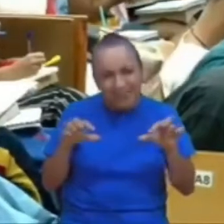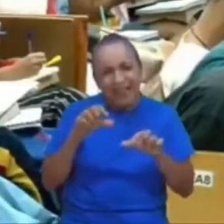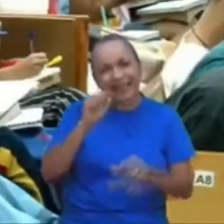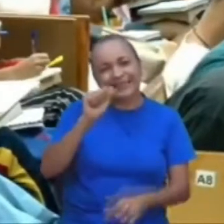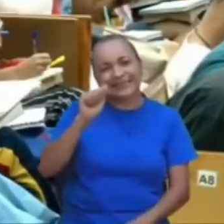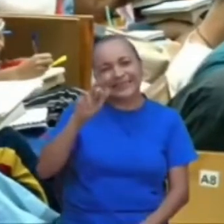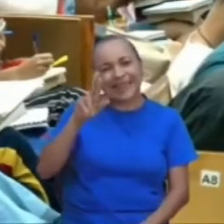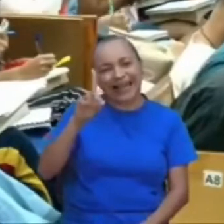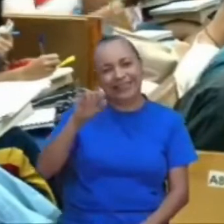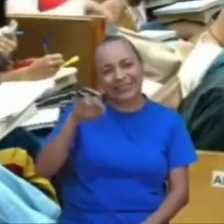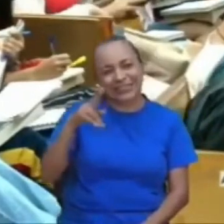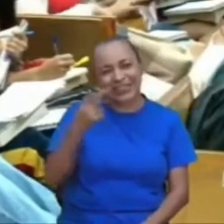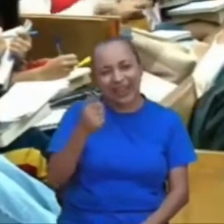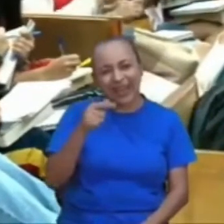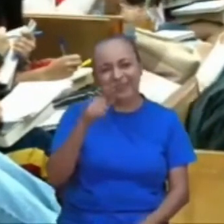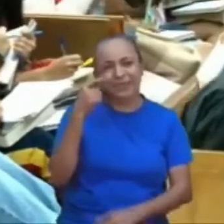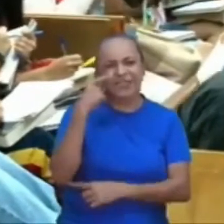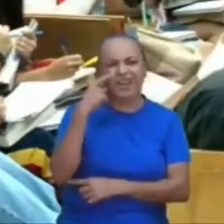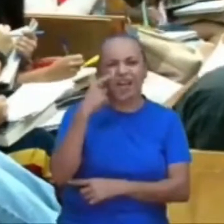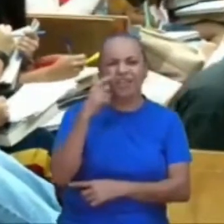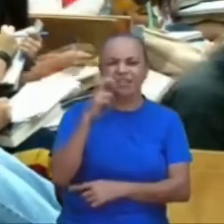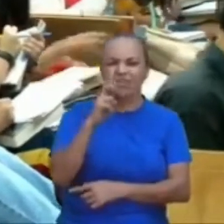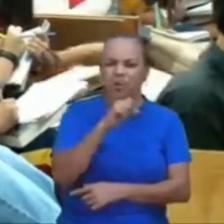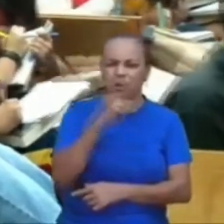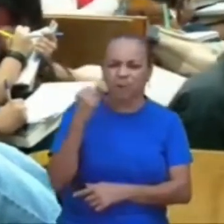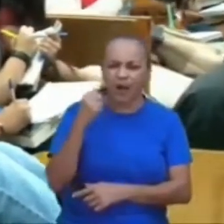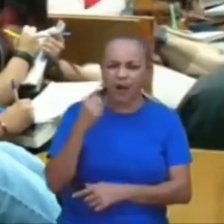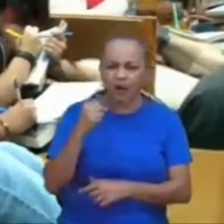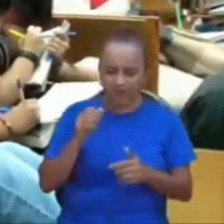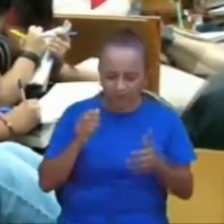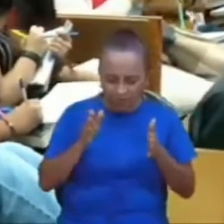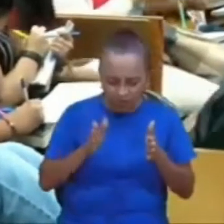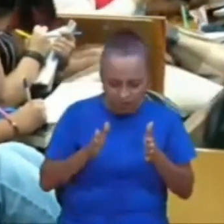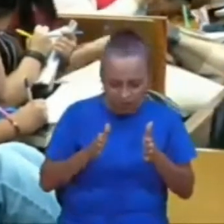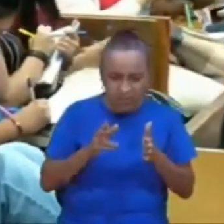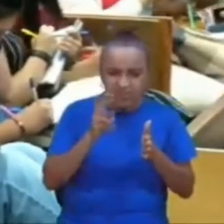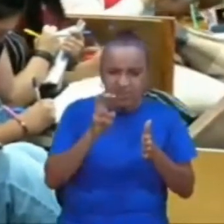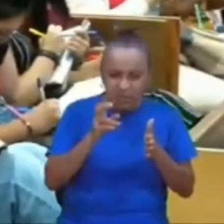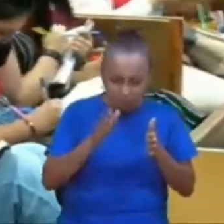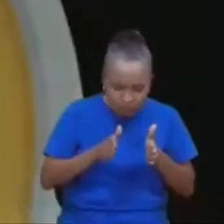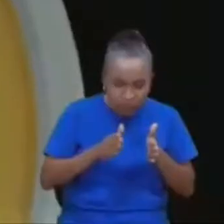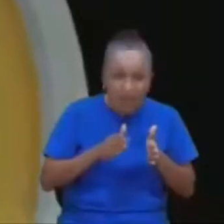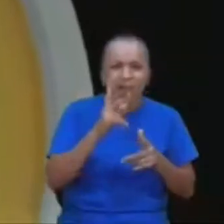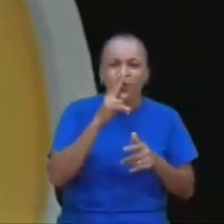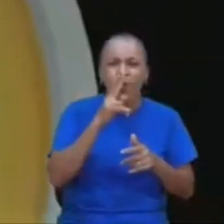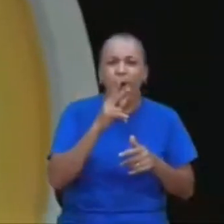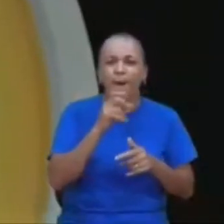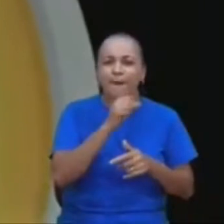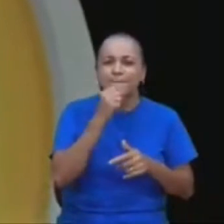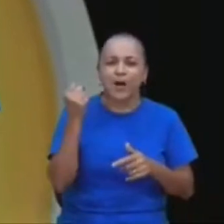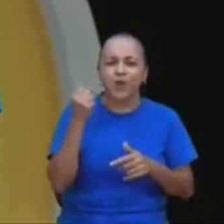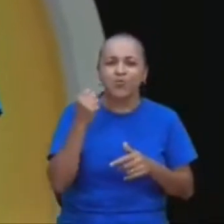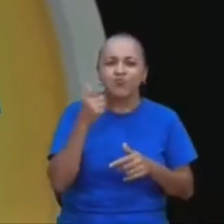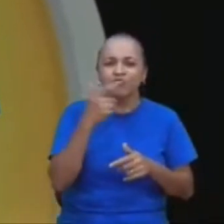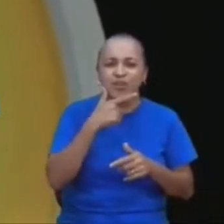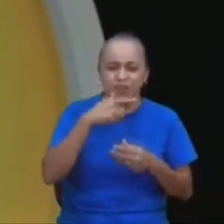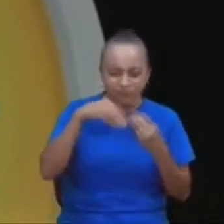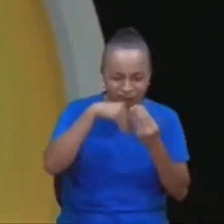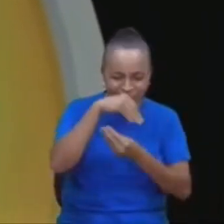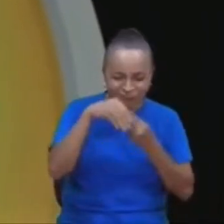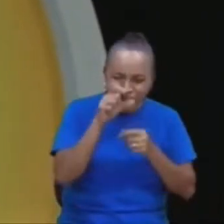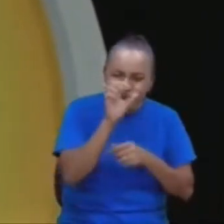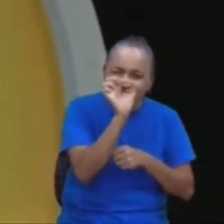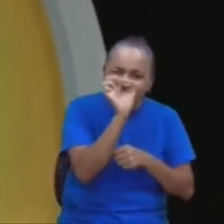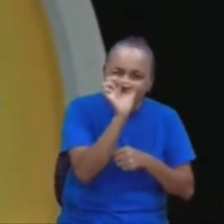e cinco pães, o você pensa, para uma pessoa? Eu penso em cinco pãezinhos, cinco pão de queijo, daquele que a gente come, assim já era, ele bem